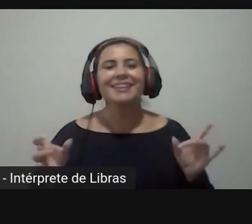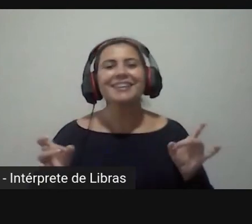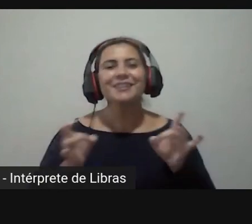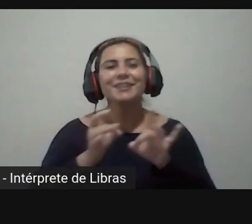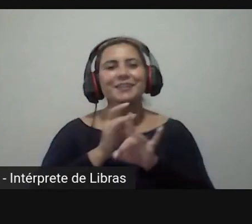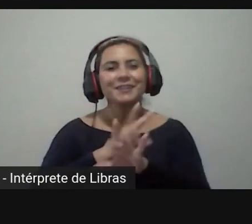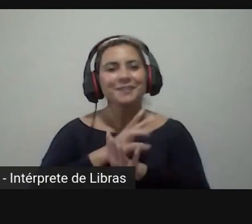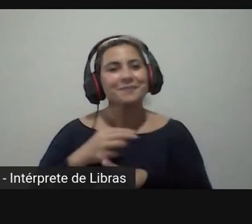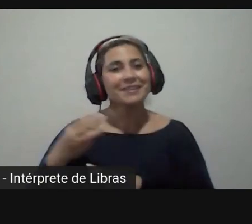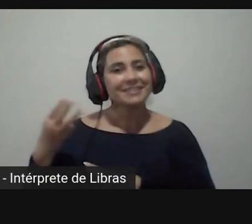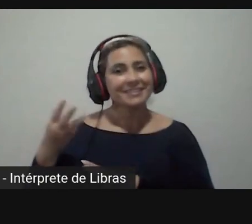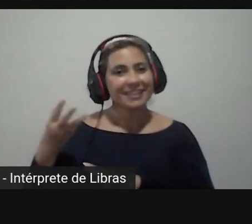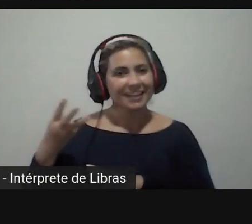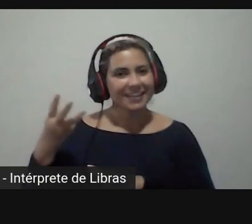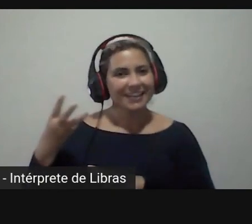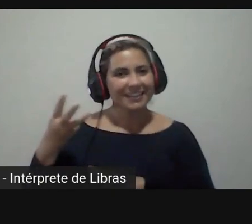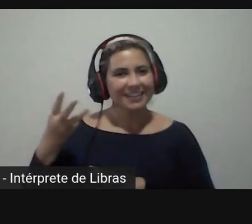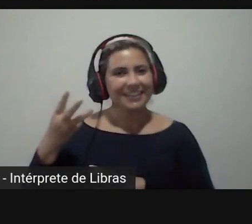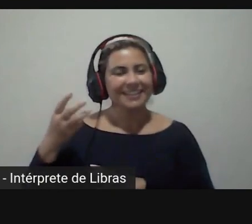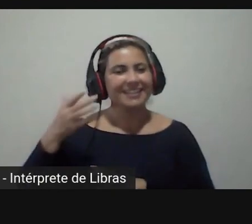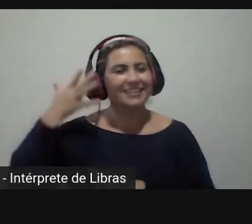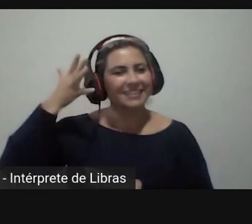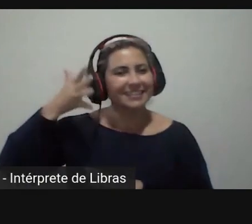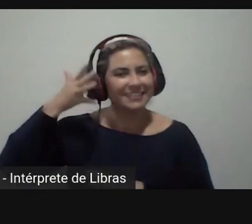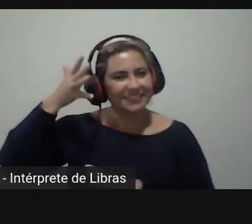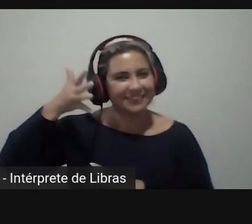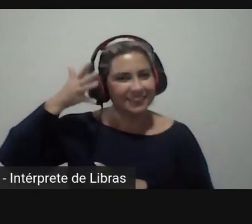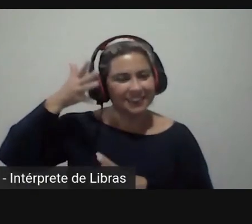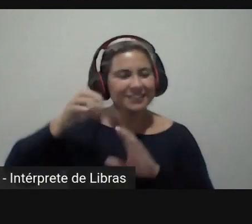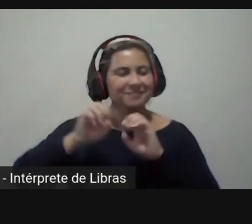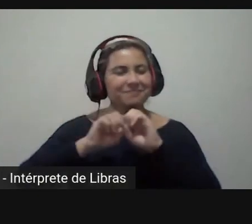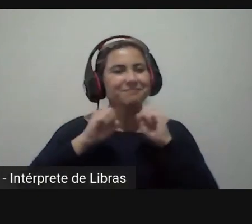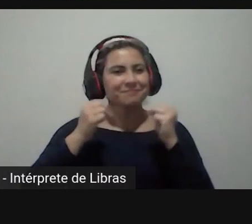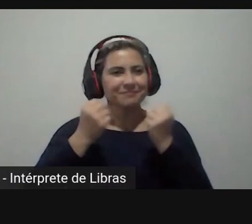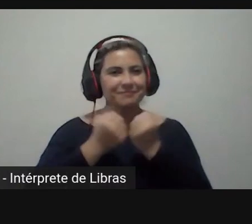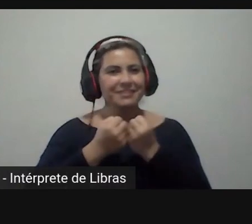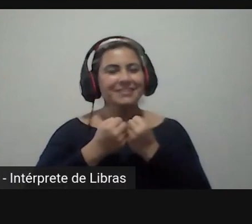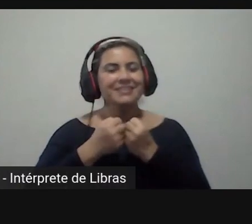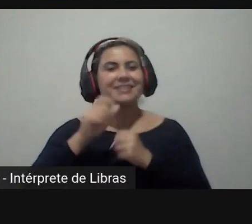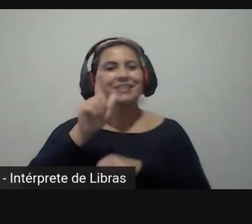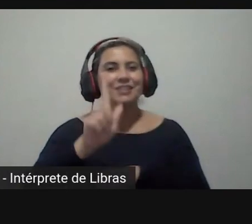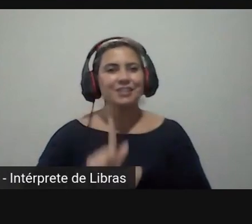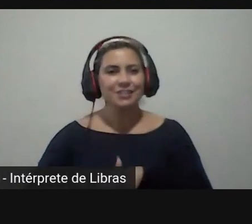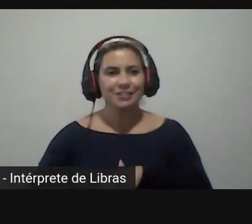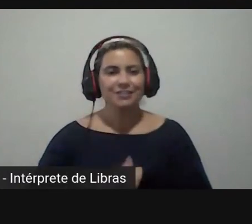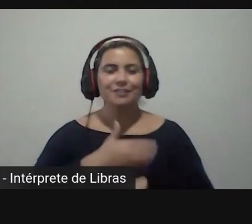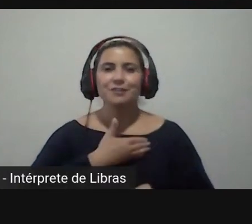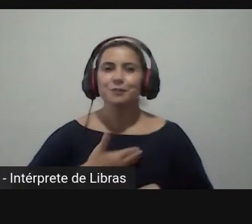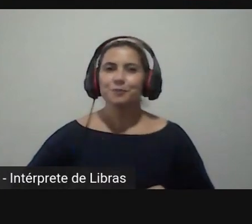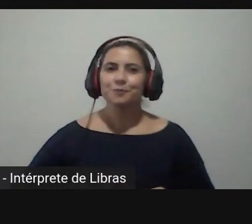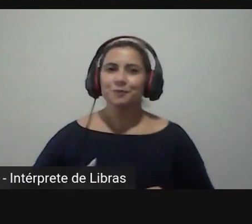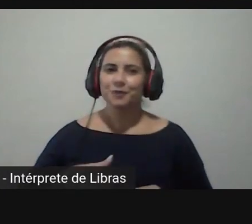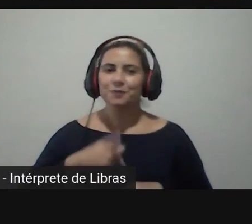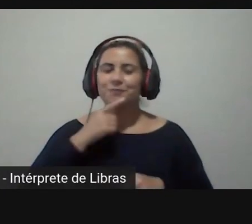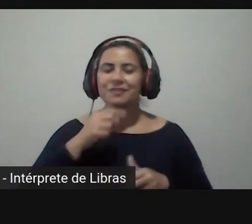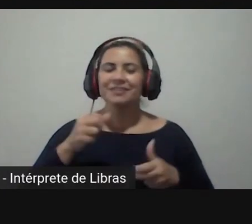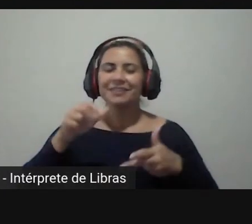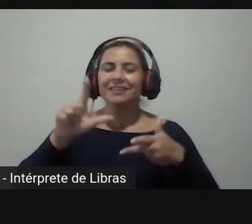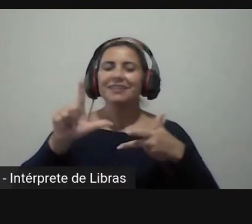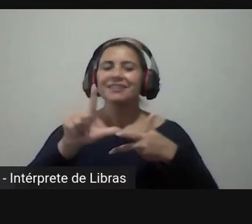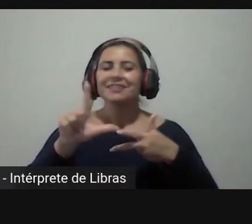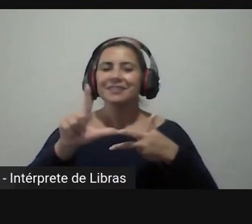terceira mesa de trabalhos da jornada cujo tema foi gestão pública no poder legislativo mas as pesquisas